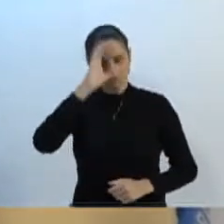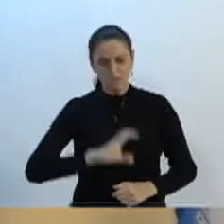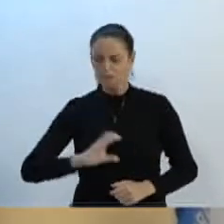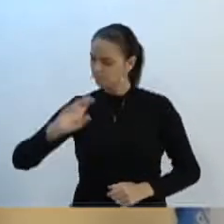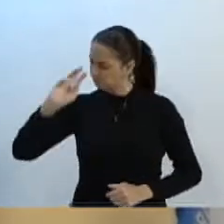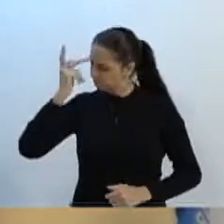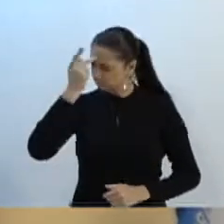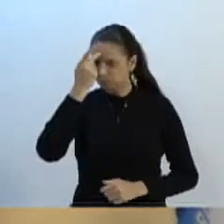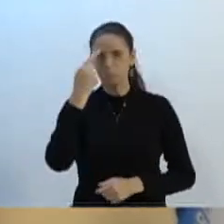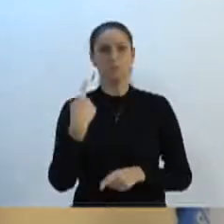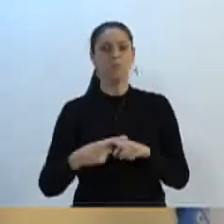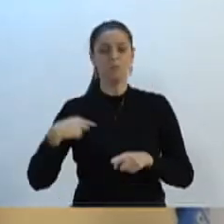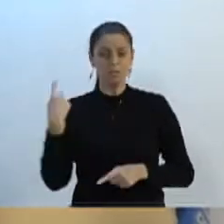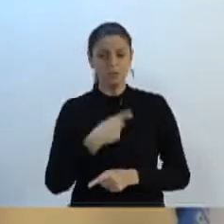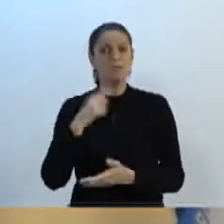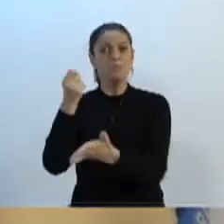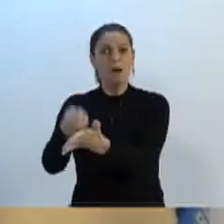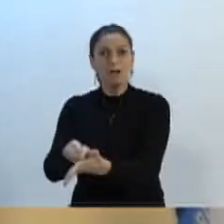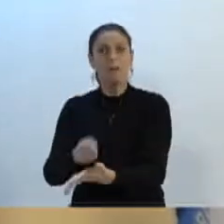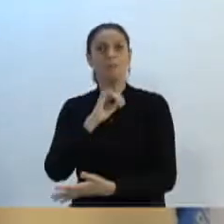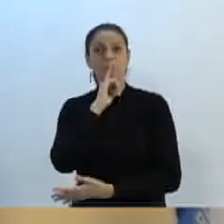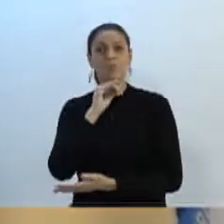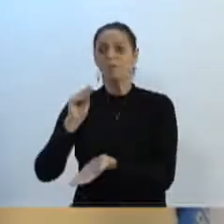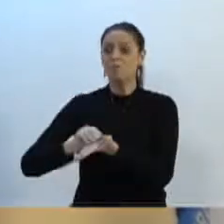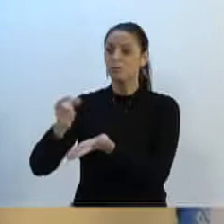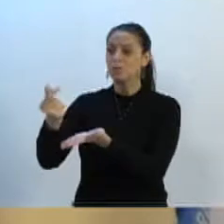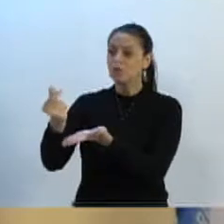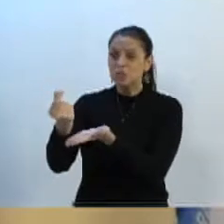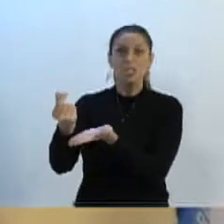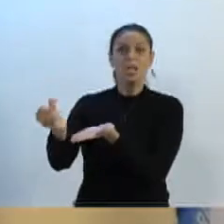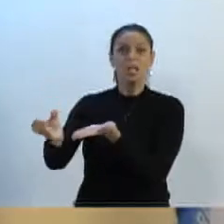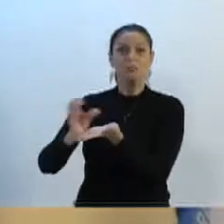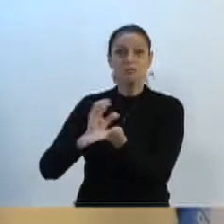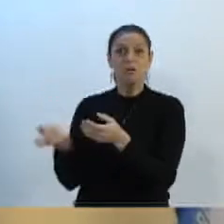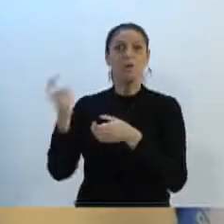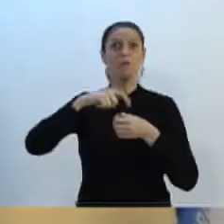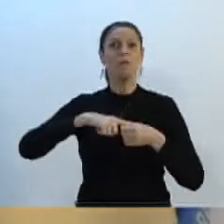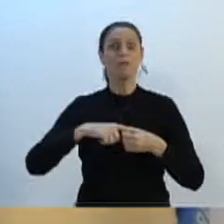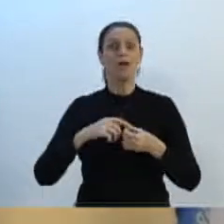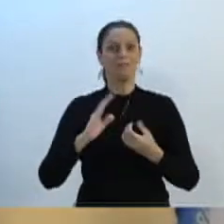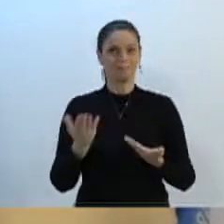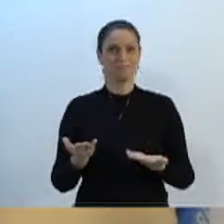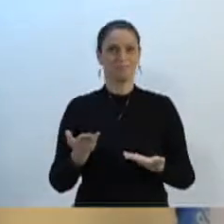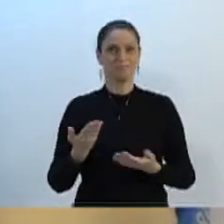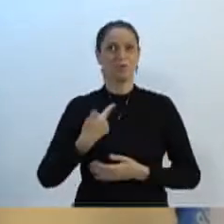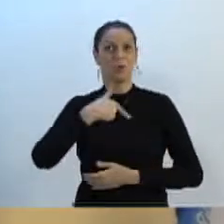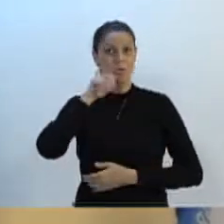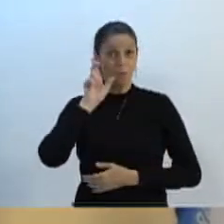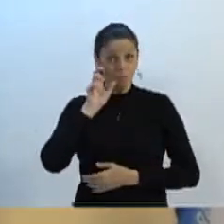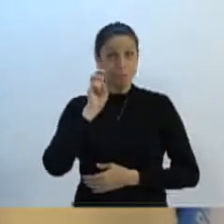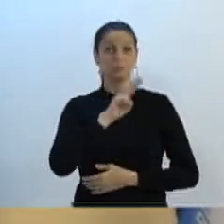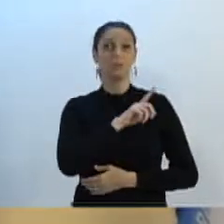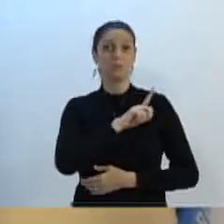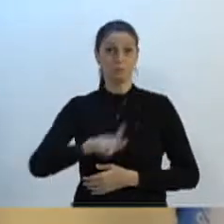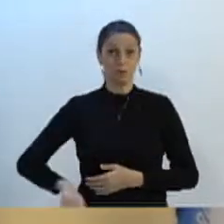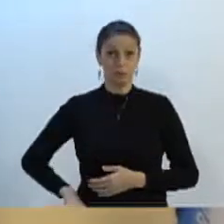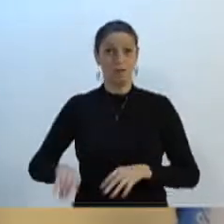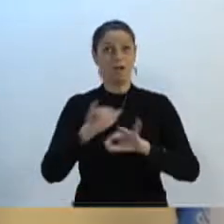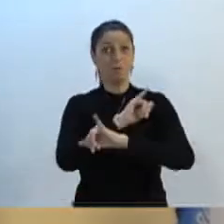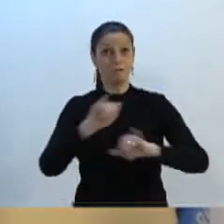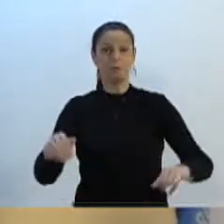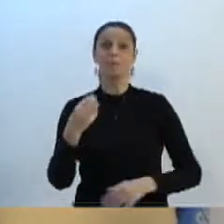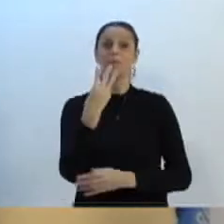de quem contribui e não vê o retorno. O governador trouxe, anunciou ontem, 35 milhões.